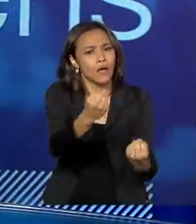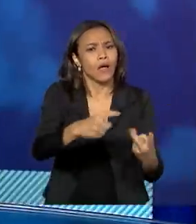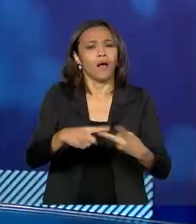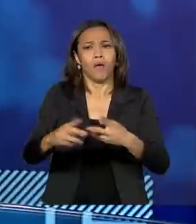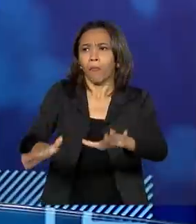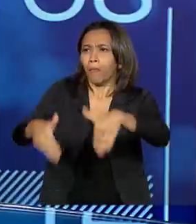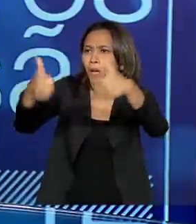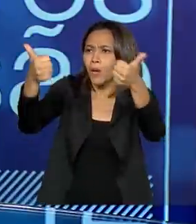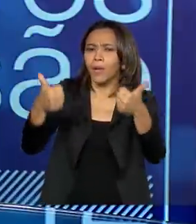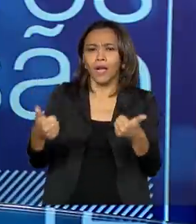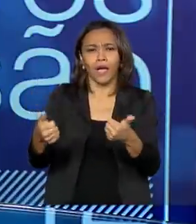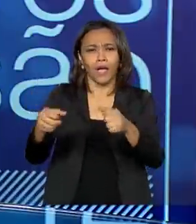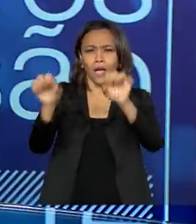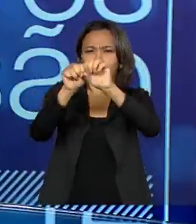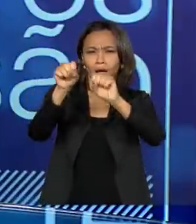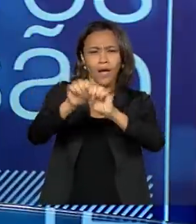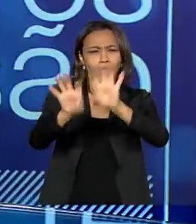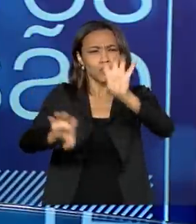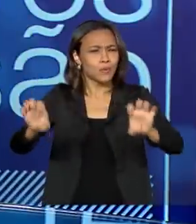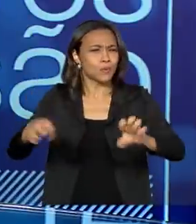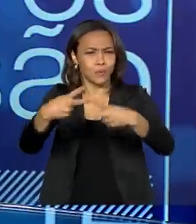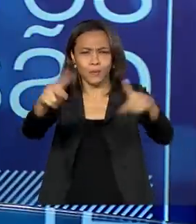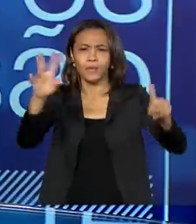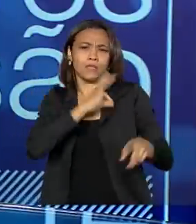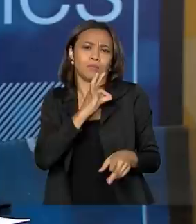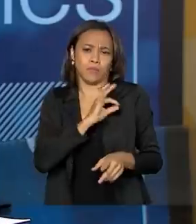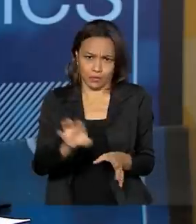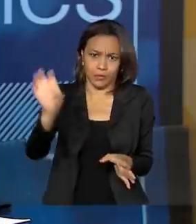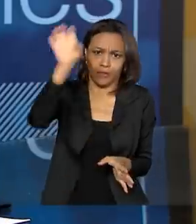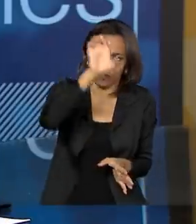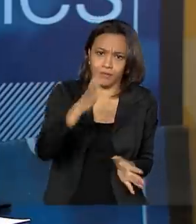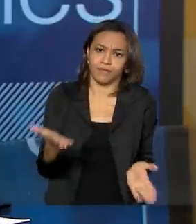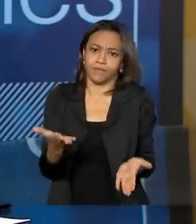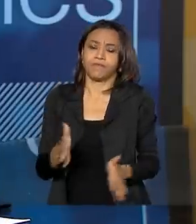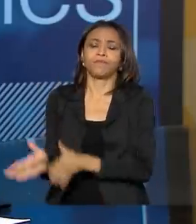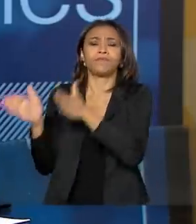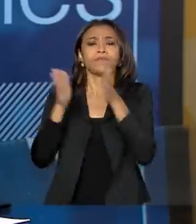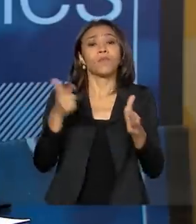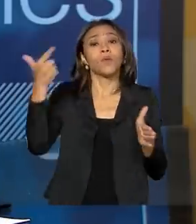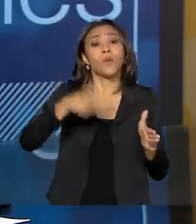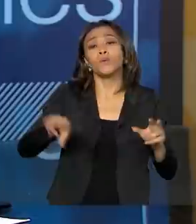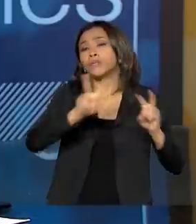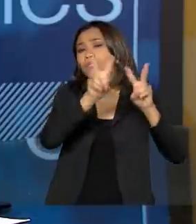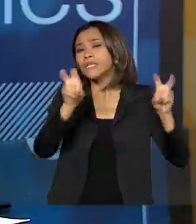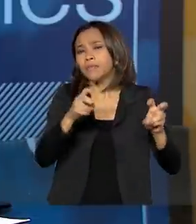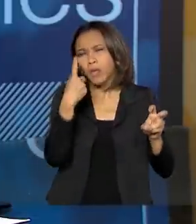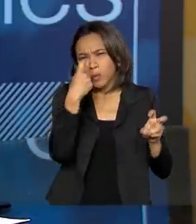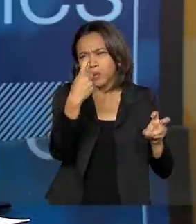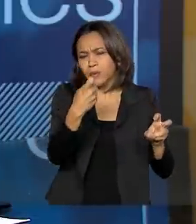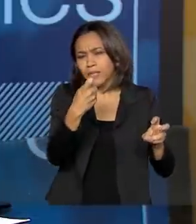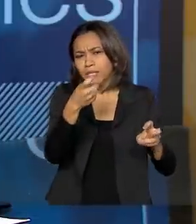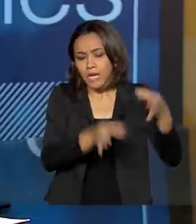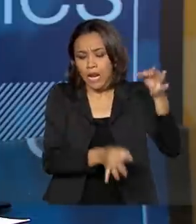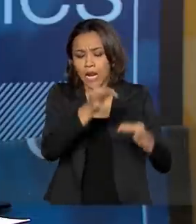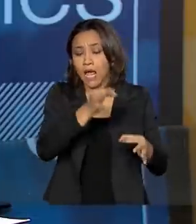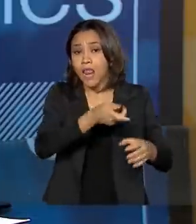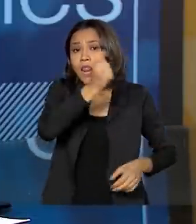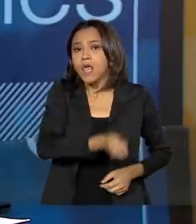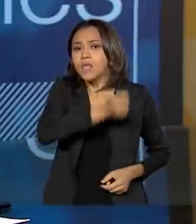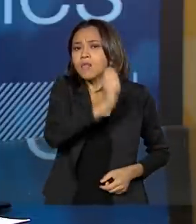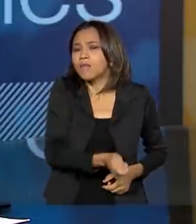reflexo ainda de redução da criminalidade. Agora, voltando só um pouquinho na questão dos leilões, também acho que é uma curiosidade das pessoas que nos assistem.